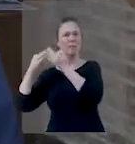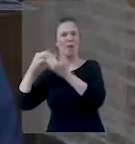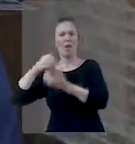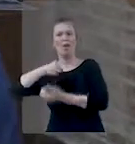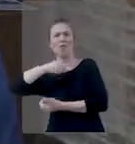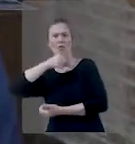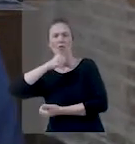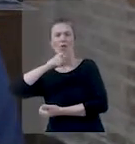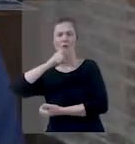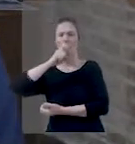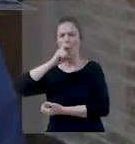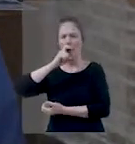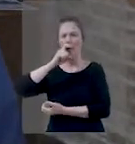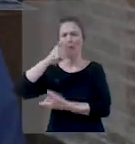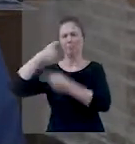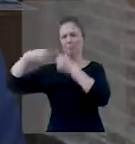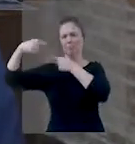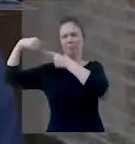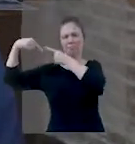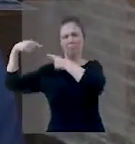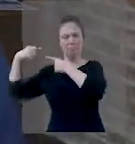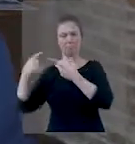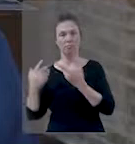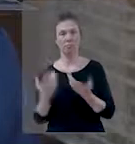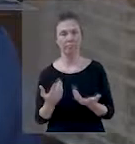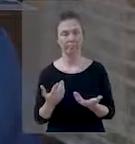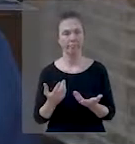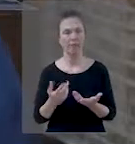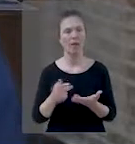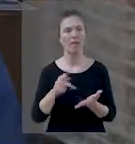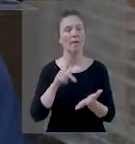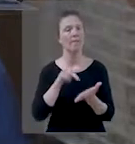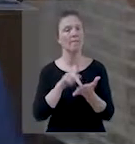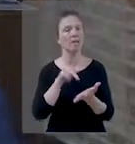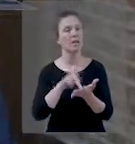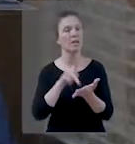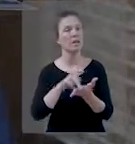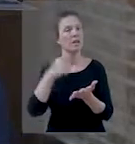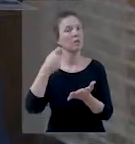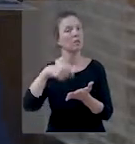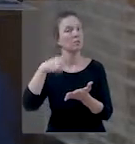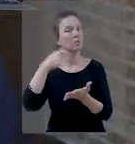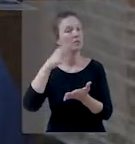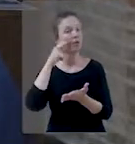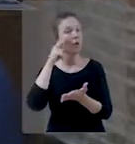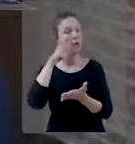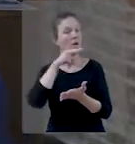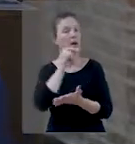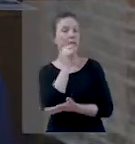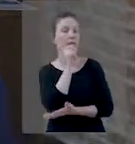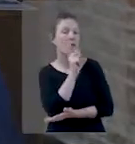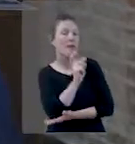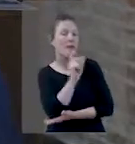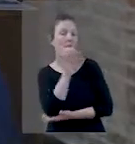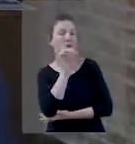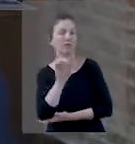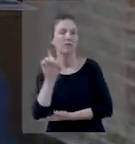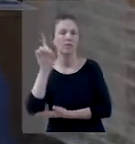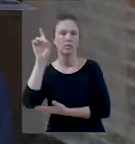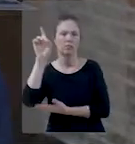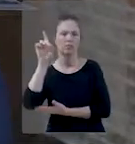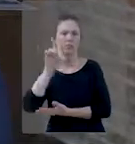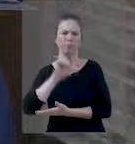foi praticado pelo pai ou por um antecedente. Na realidade, nós precisamos olhar para a palavra de Deus.